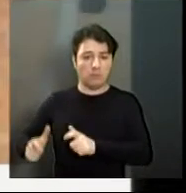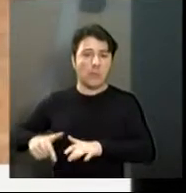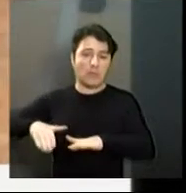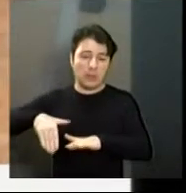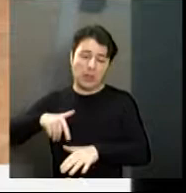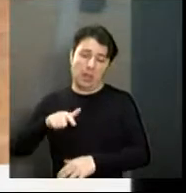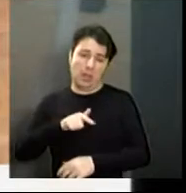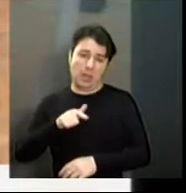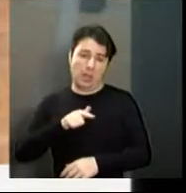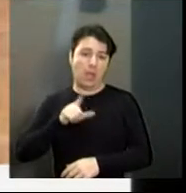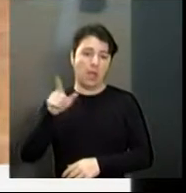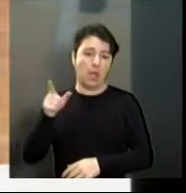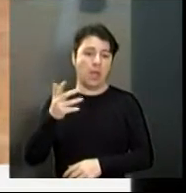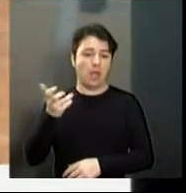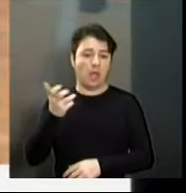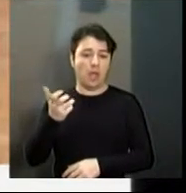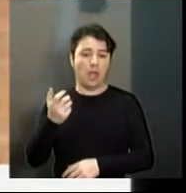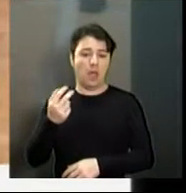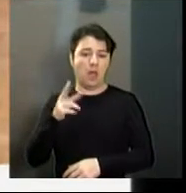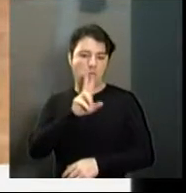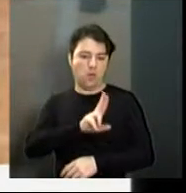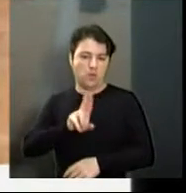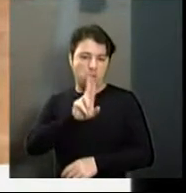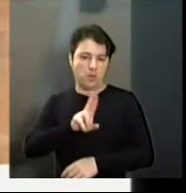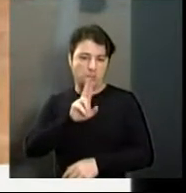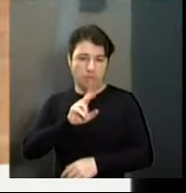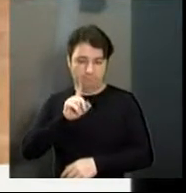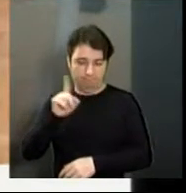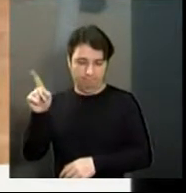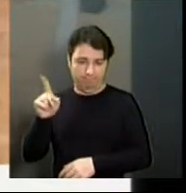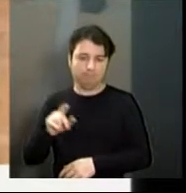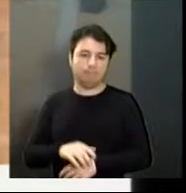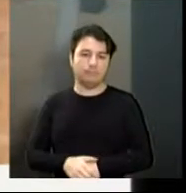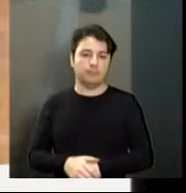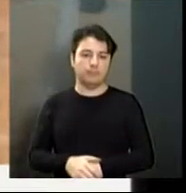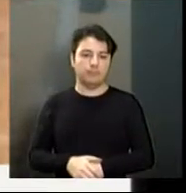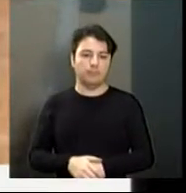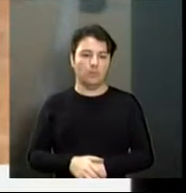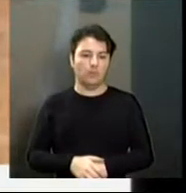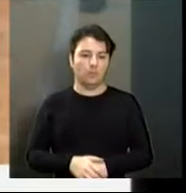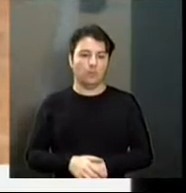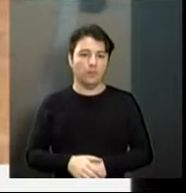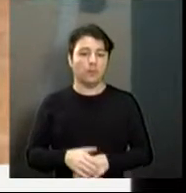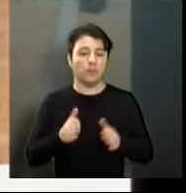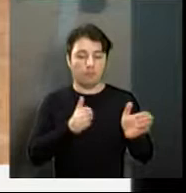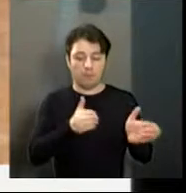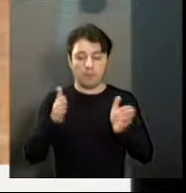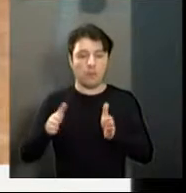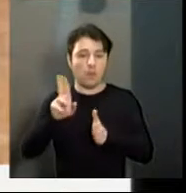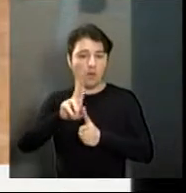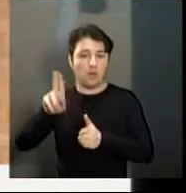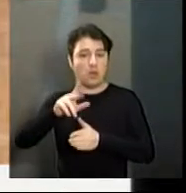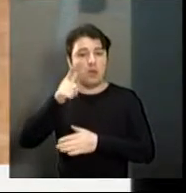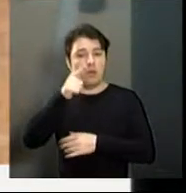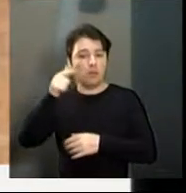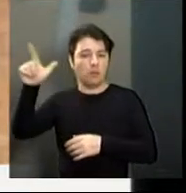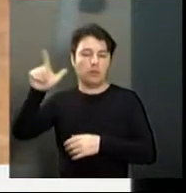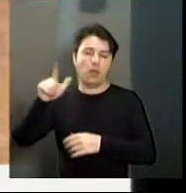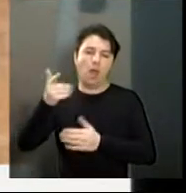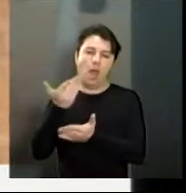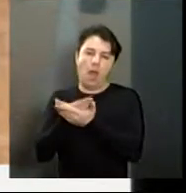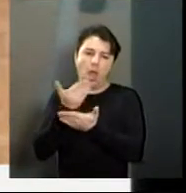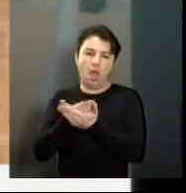Dicão de usar uma das duas piscinas, atualmente sem utilização, para as aulas de hidroginástica,